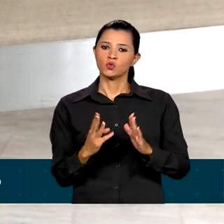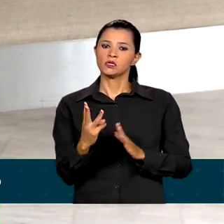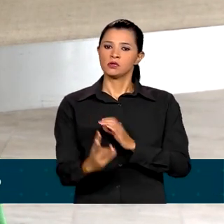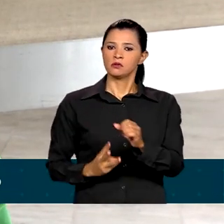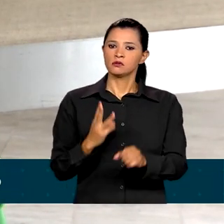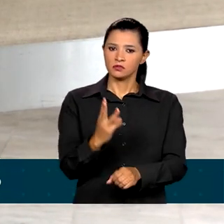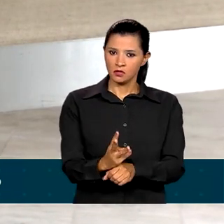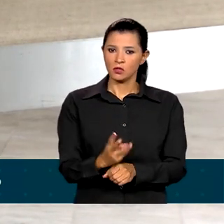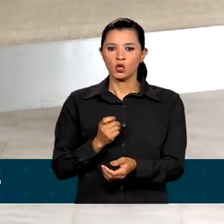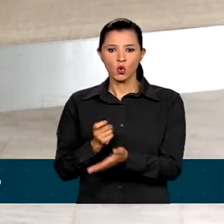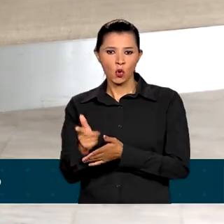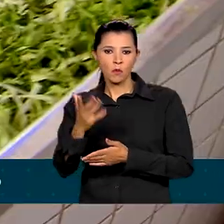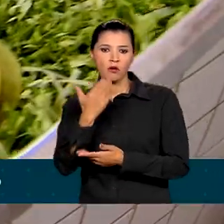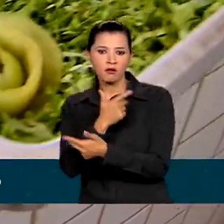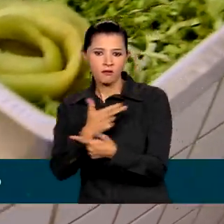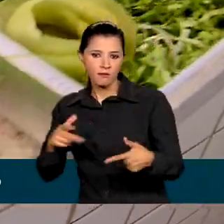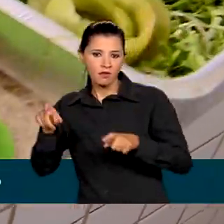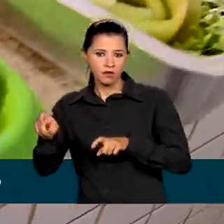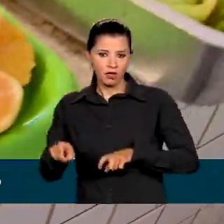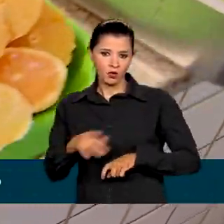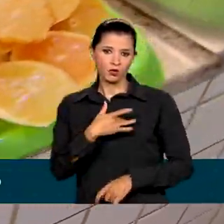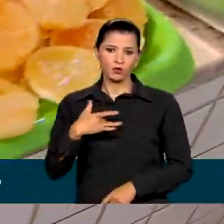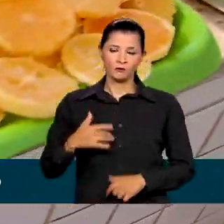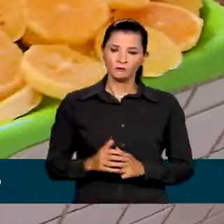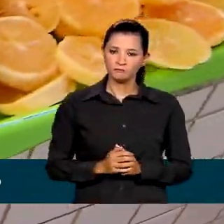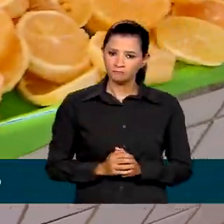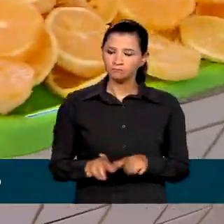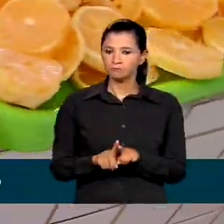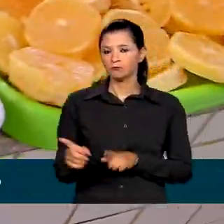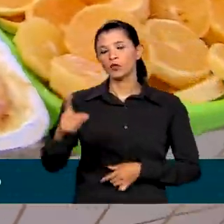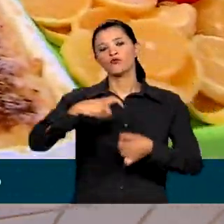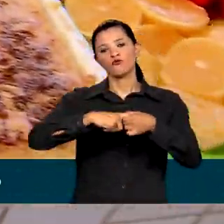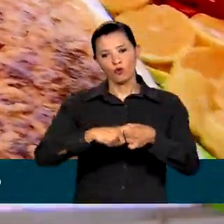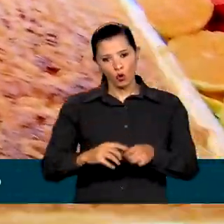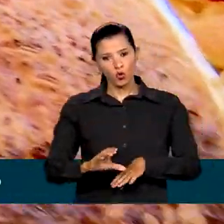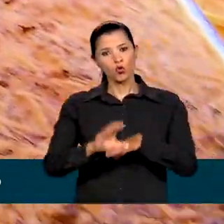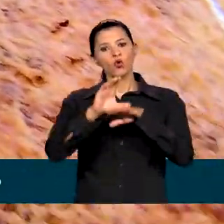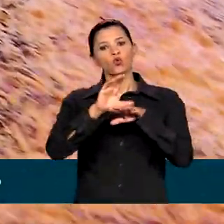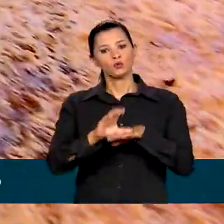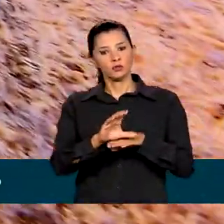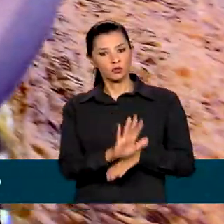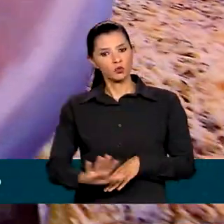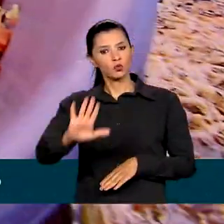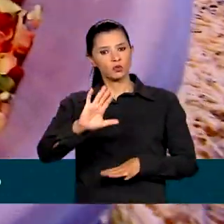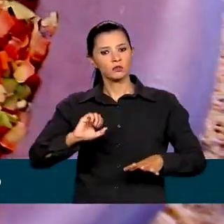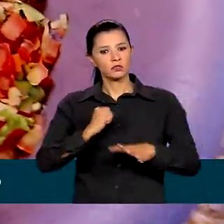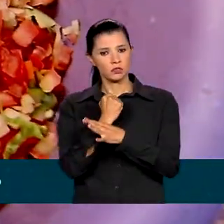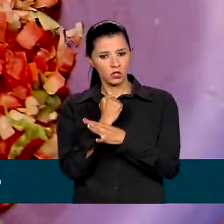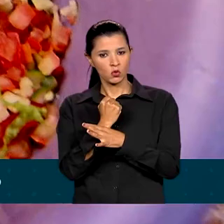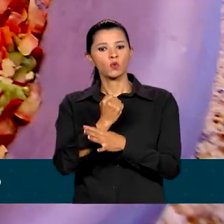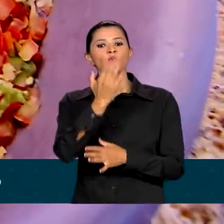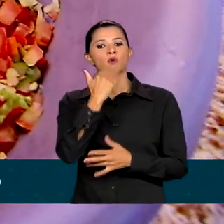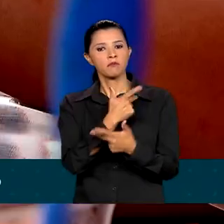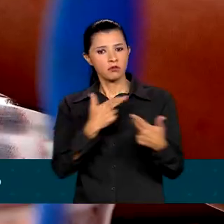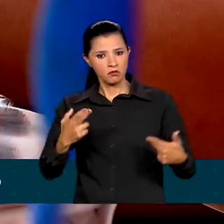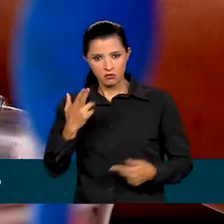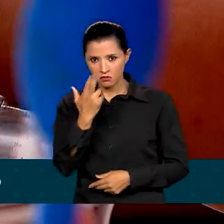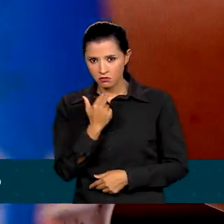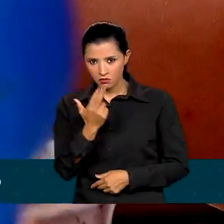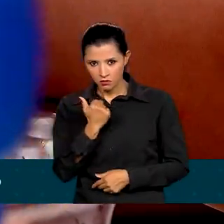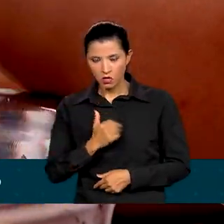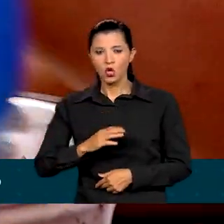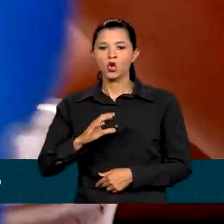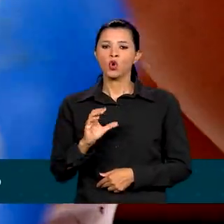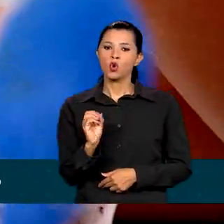de aquisição de alimentos. E ainda tem a volta do Conselho Nacional de Segurança Alimentar e Nutricional, o